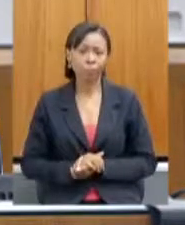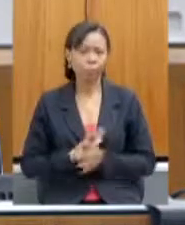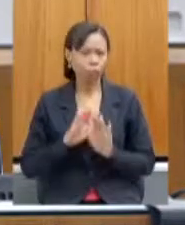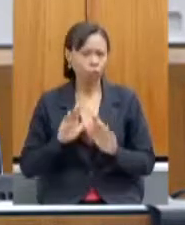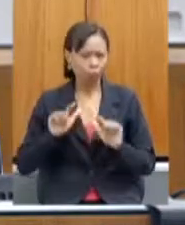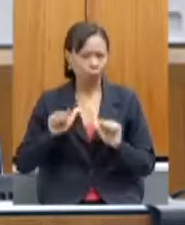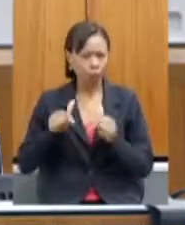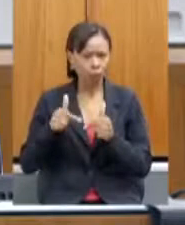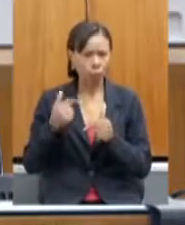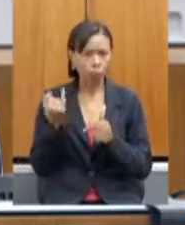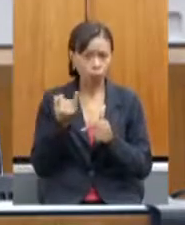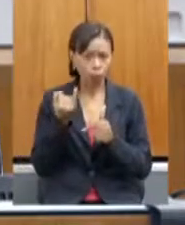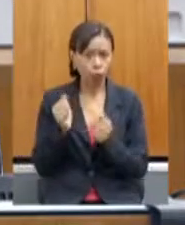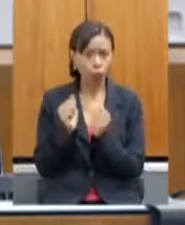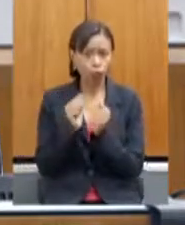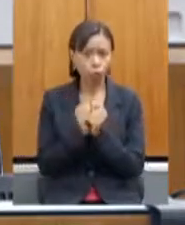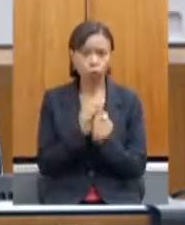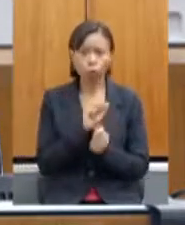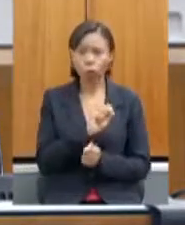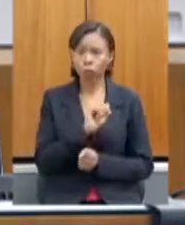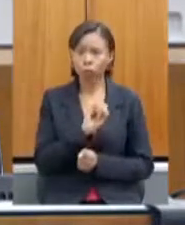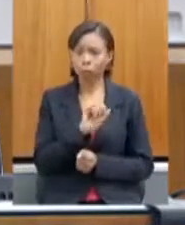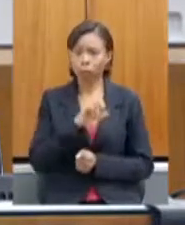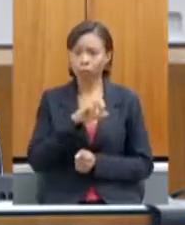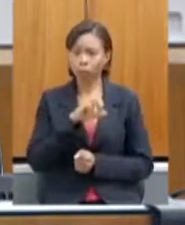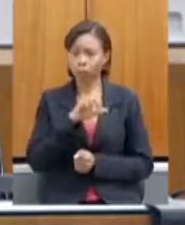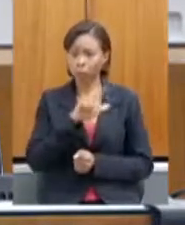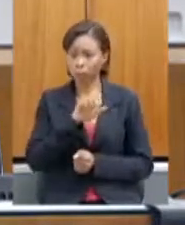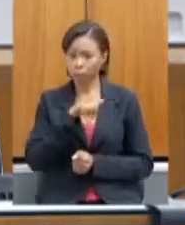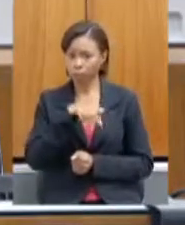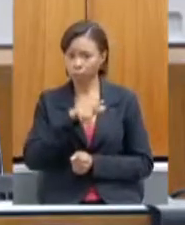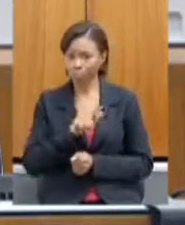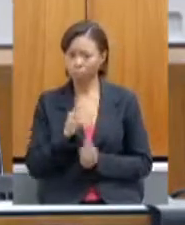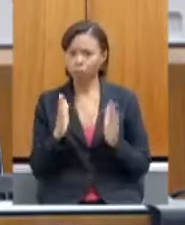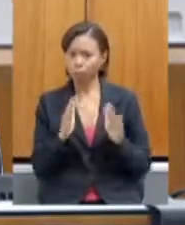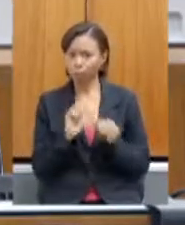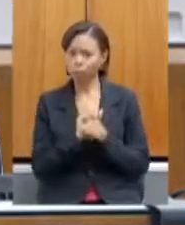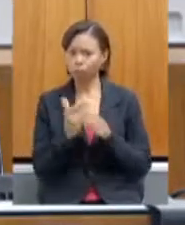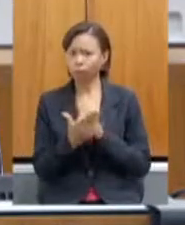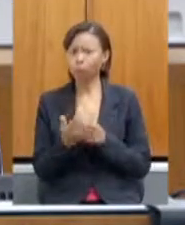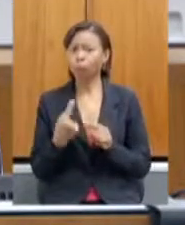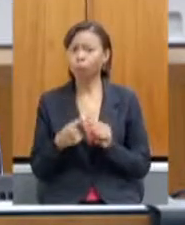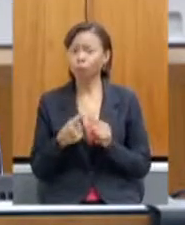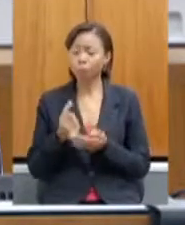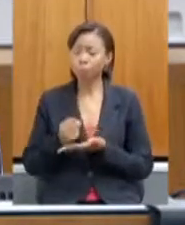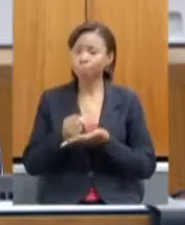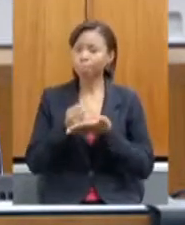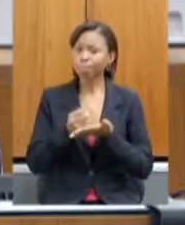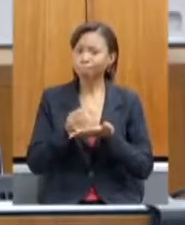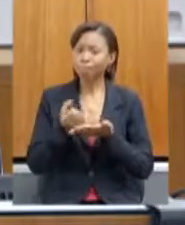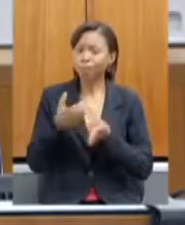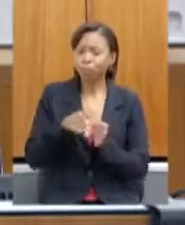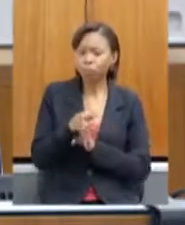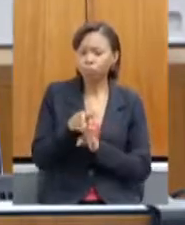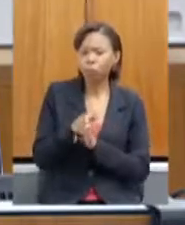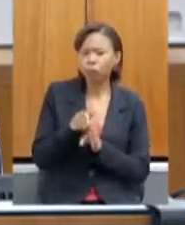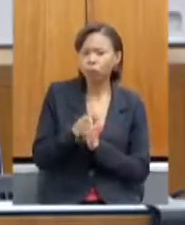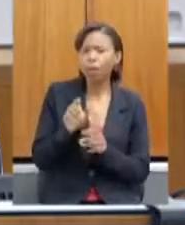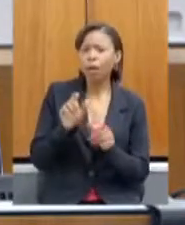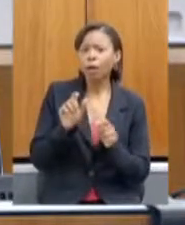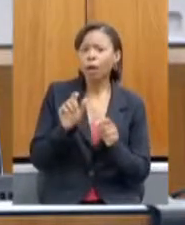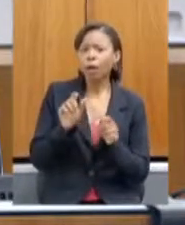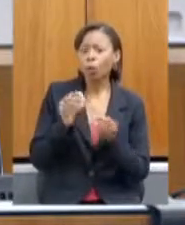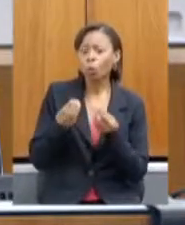importante junto ao Silengue no momento da pandemia para ajudar no direcionamento da produção de leite